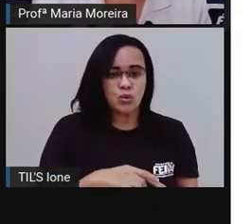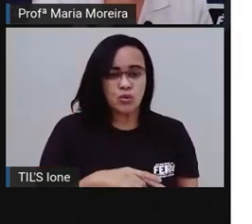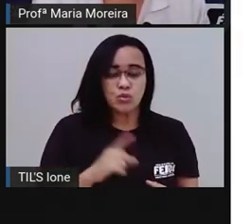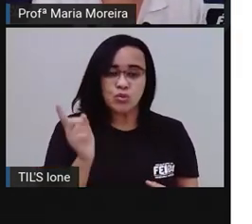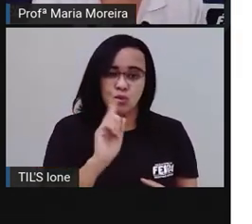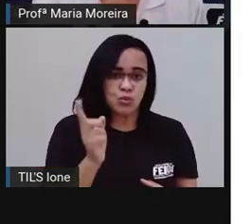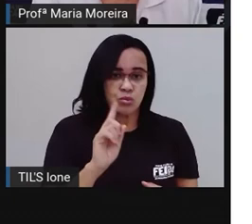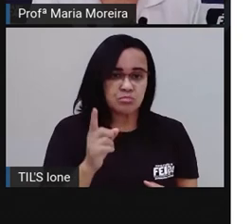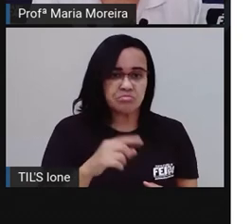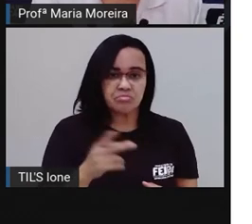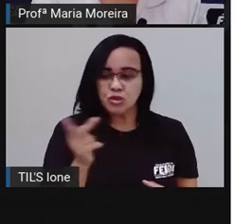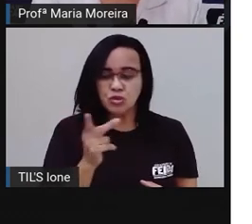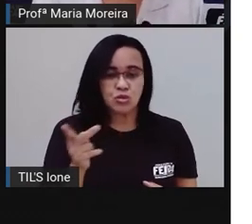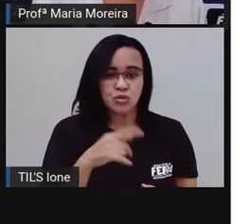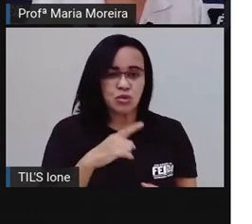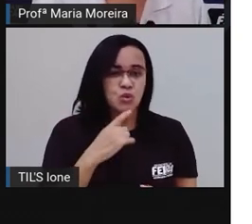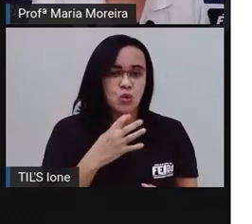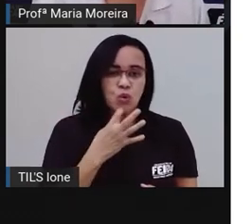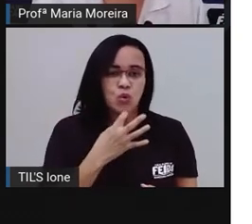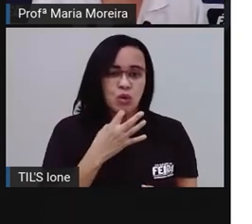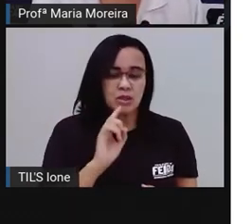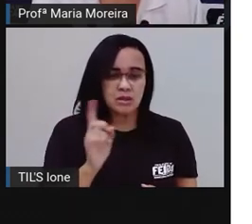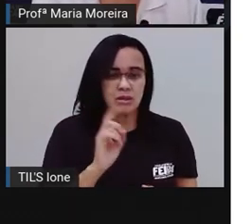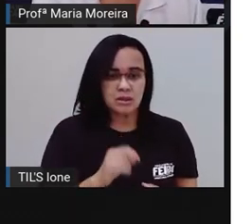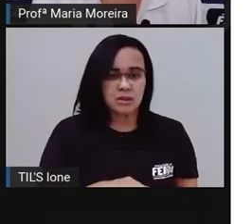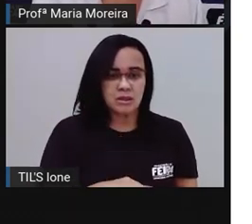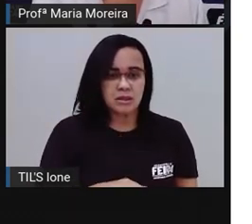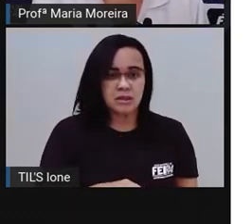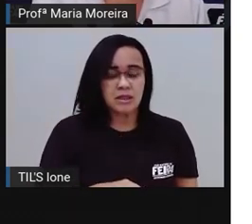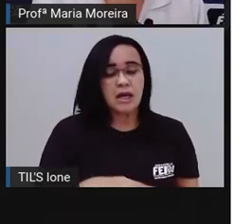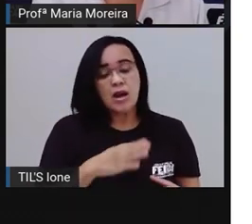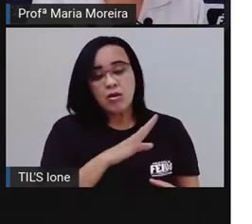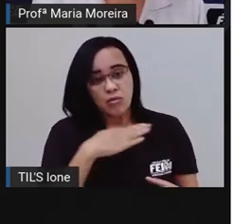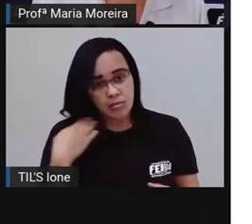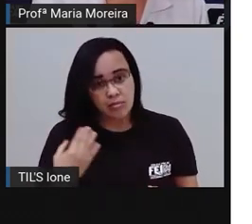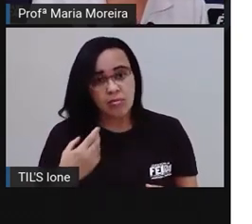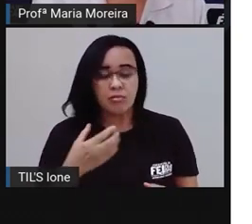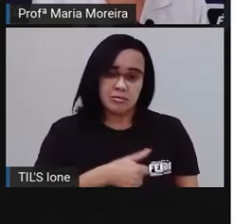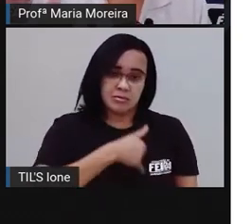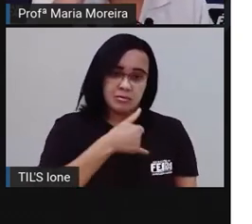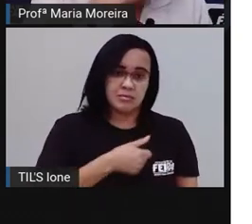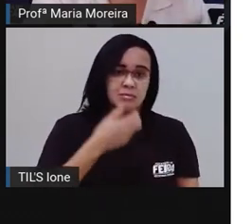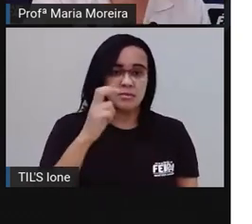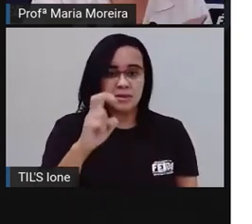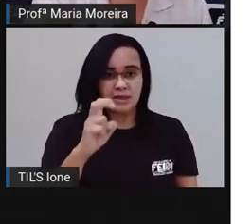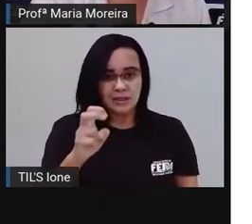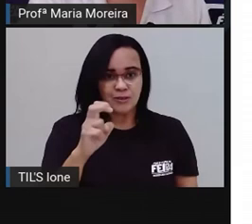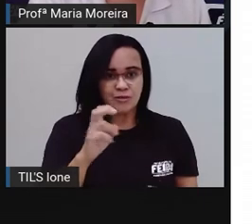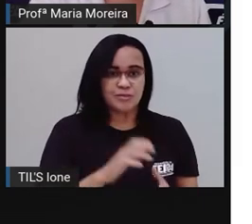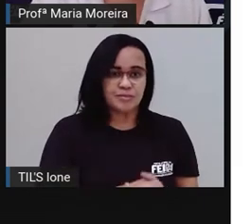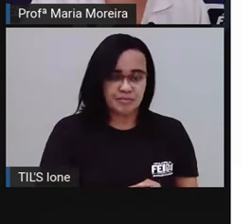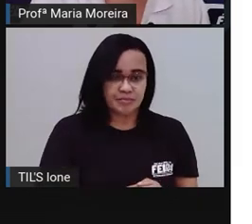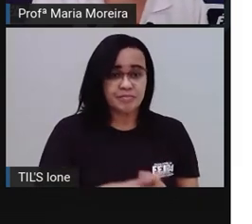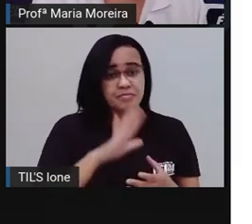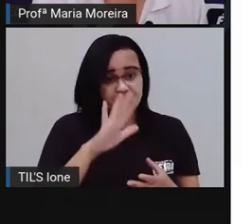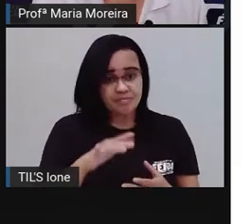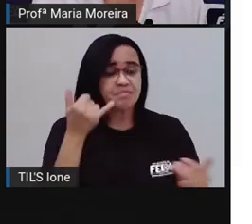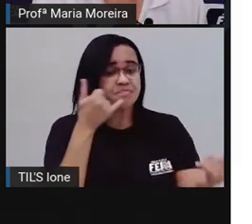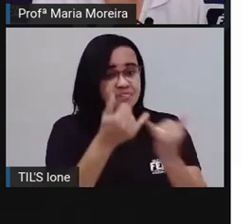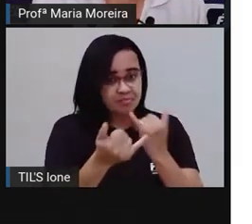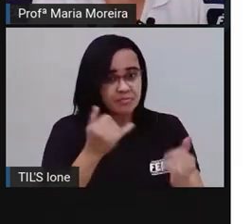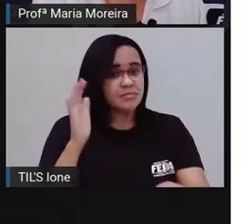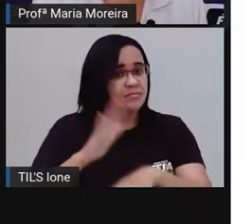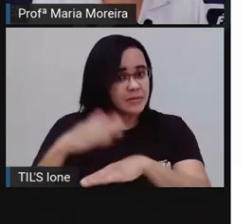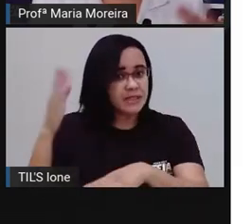conhecia a minha avó. Eu conheci, mas ela faleceu e ainda tinha cinco anos. Mas, eu ainda me pareço muito com a família do meu pai,